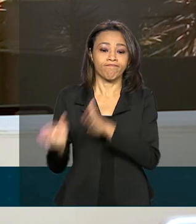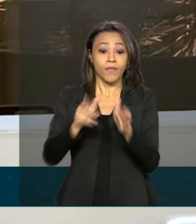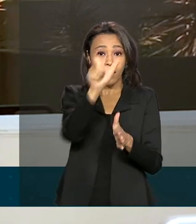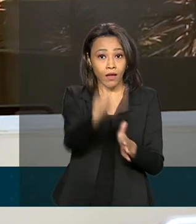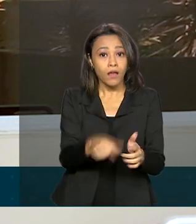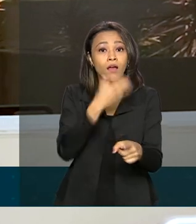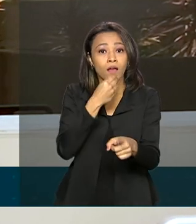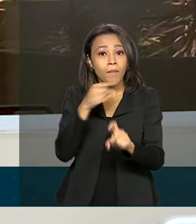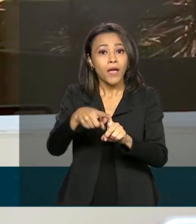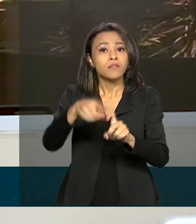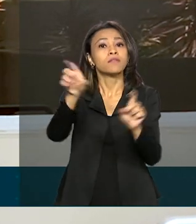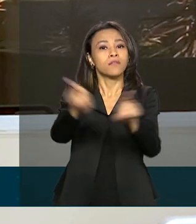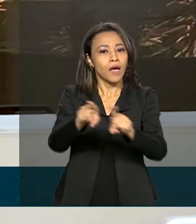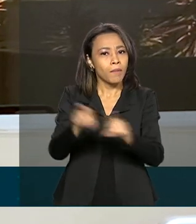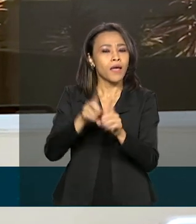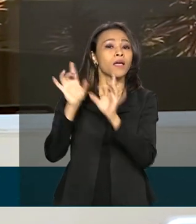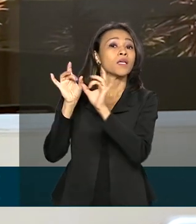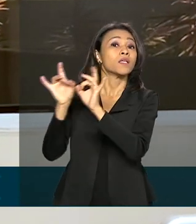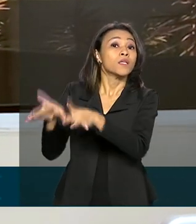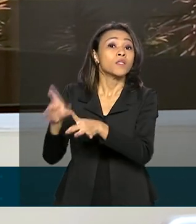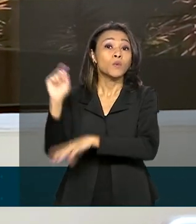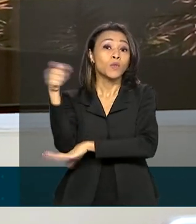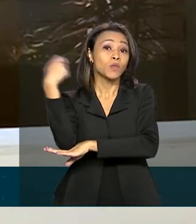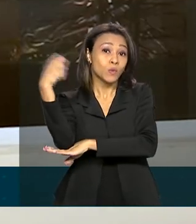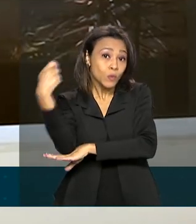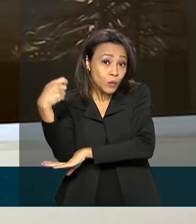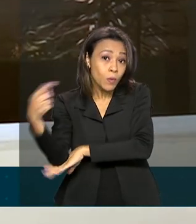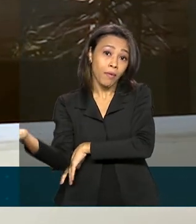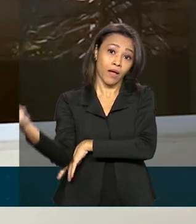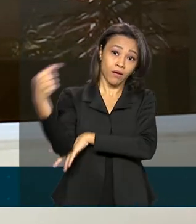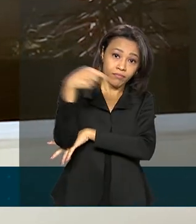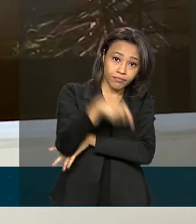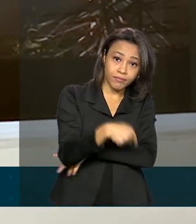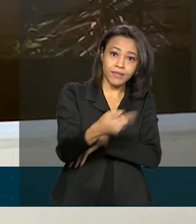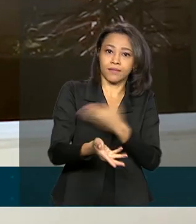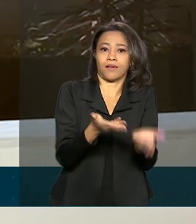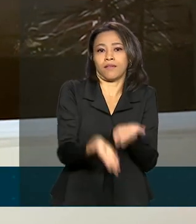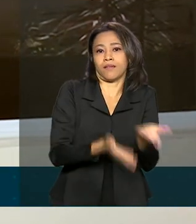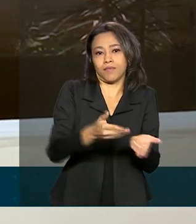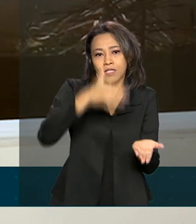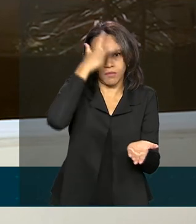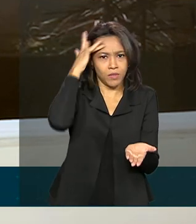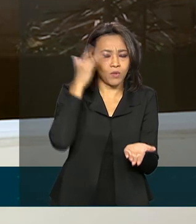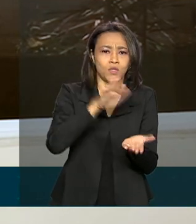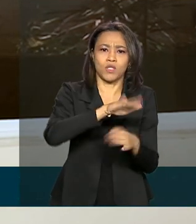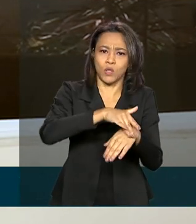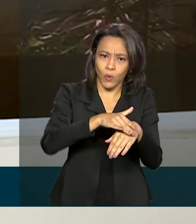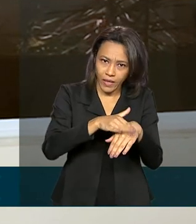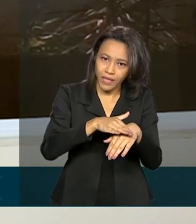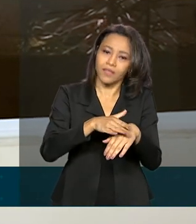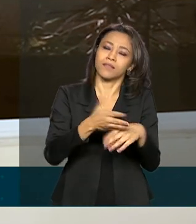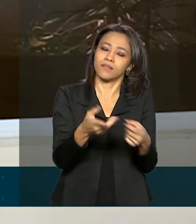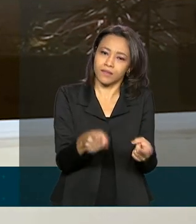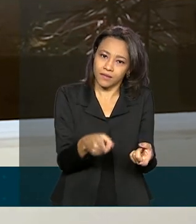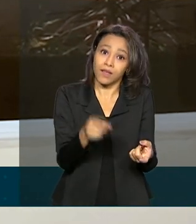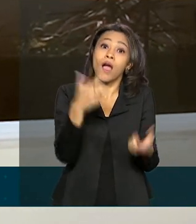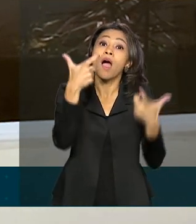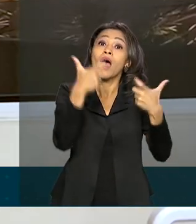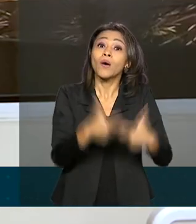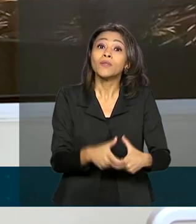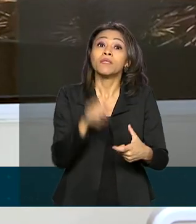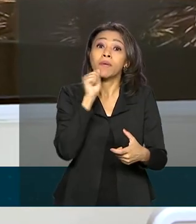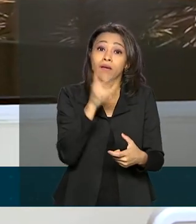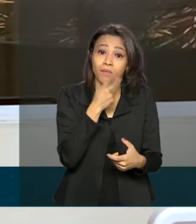também deixou sua casa no Rio Grande do Sul para ajudar no tratamento de pacientes com Covid-19 em